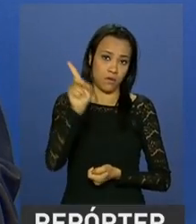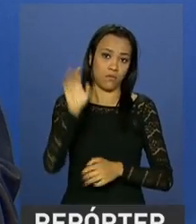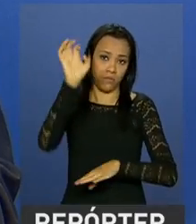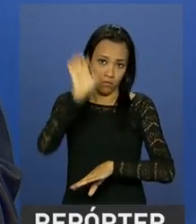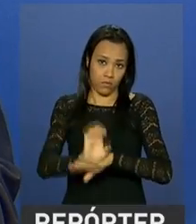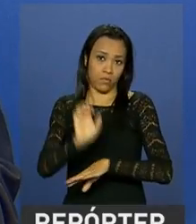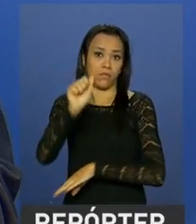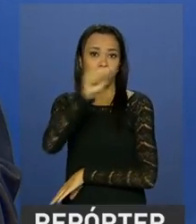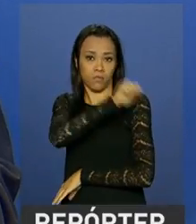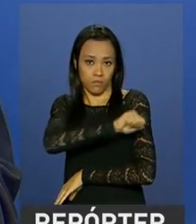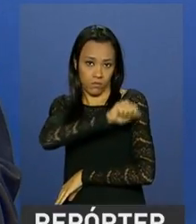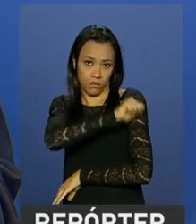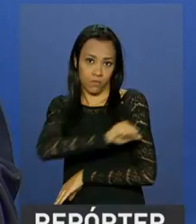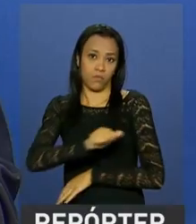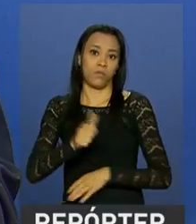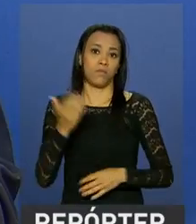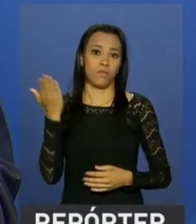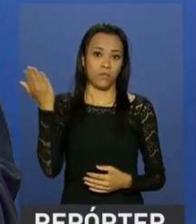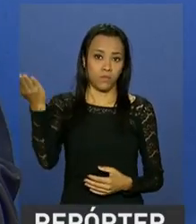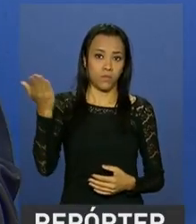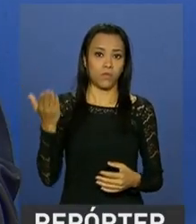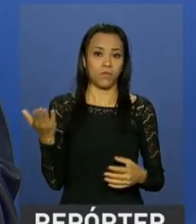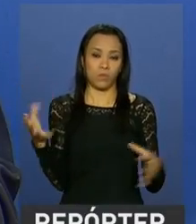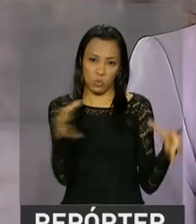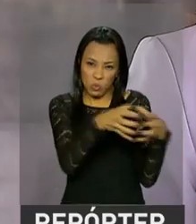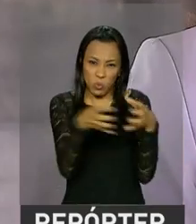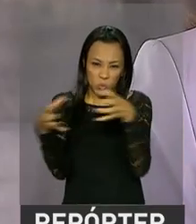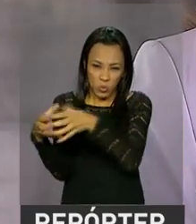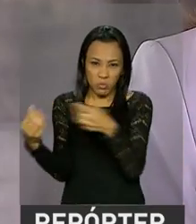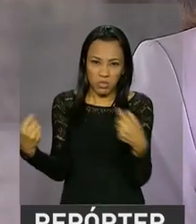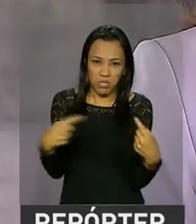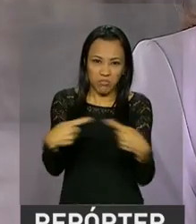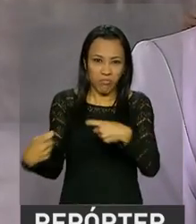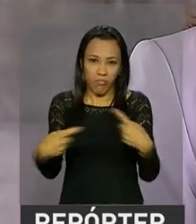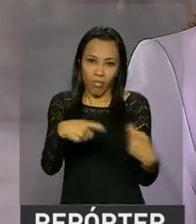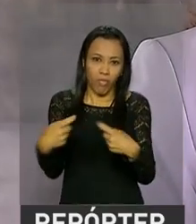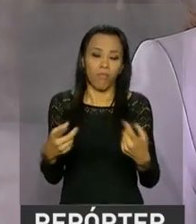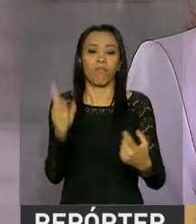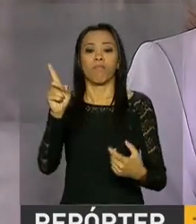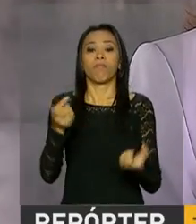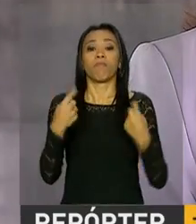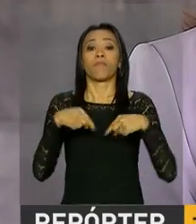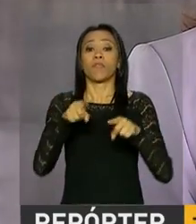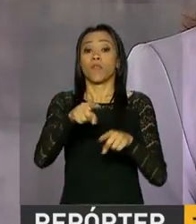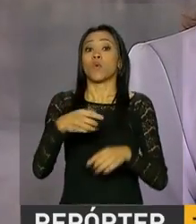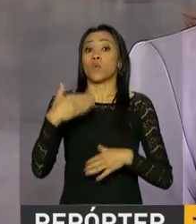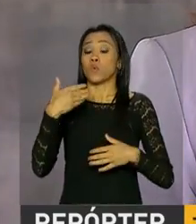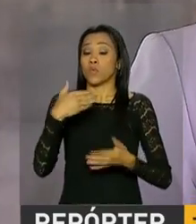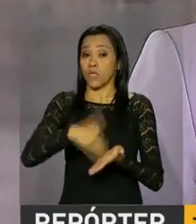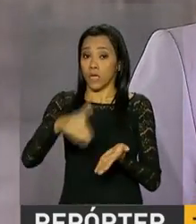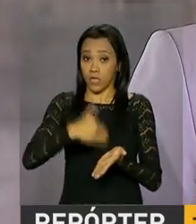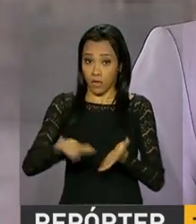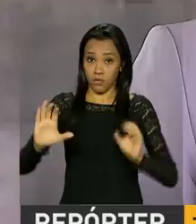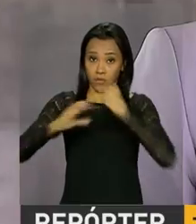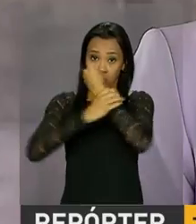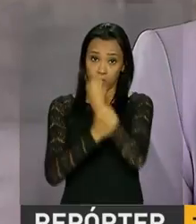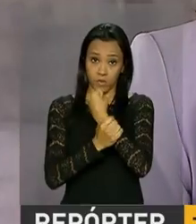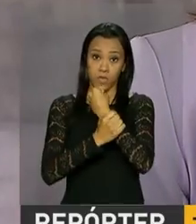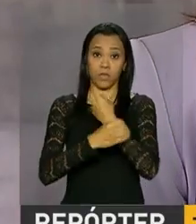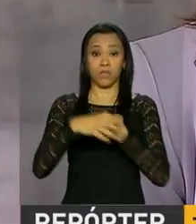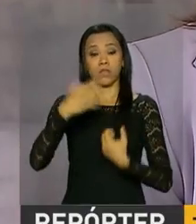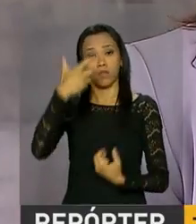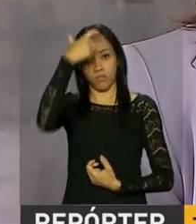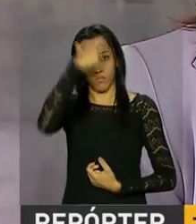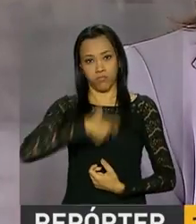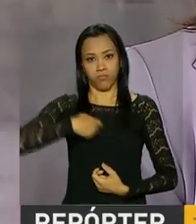alimentação das organizações criminosas. O secretário nacional de segurança pública, general Santos Cruz, irá